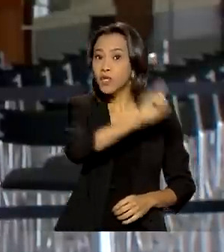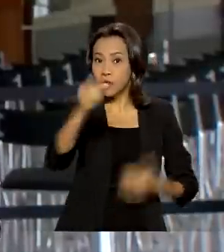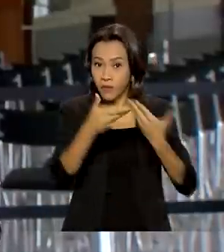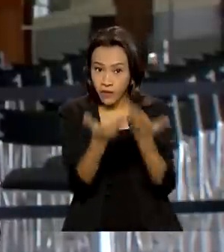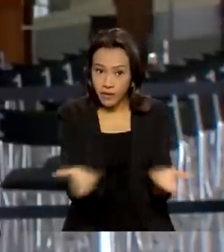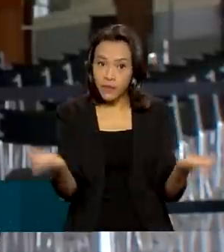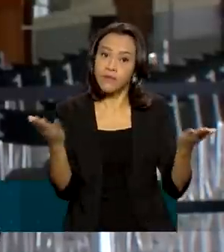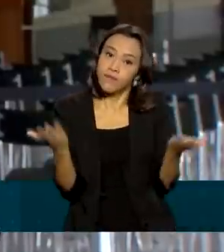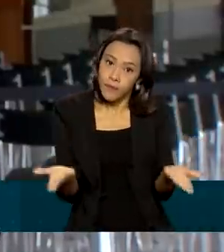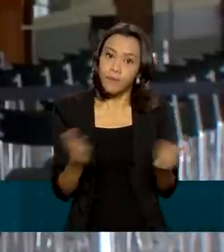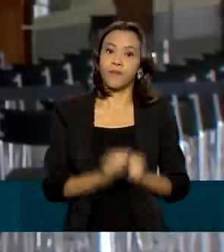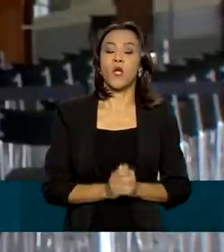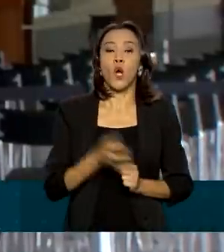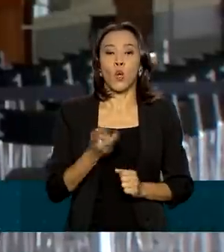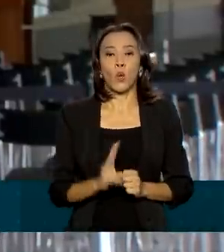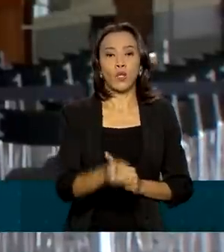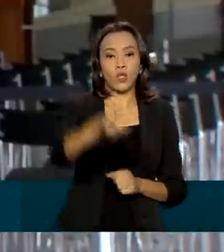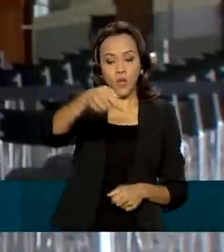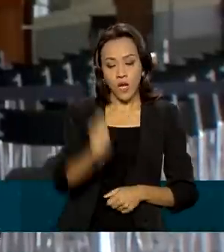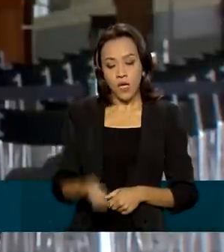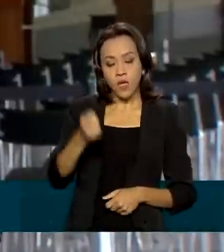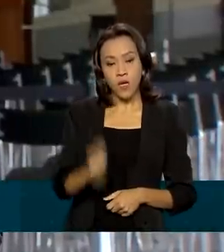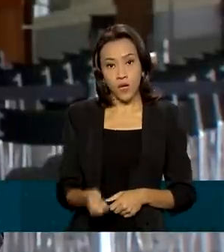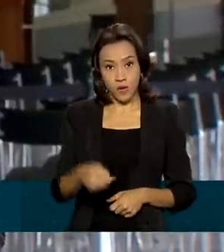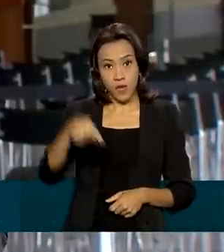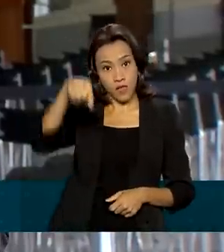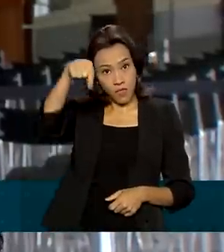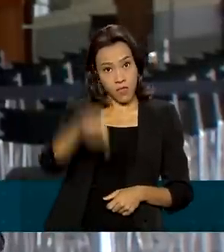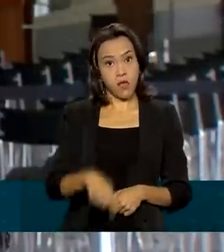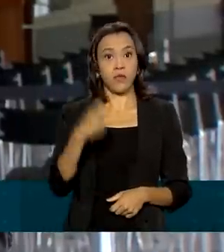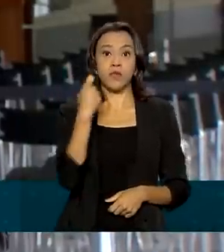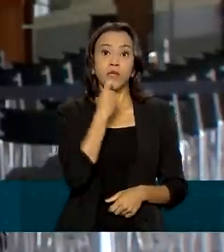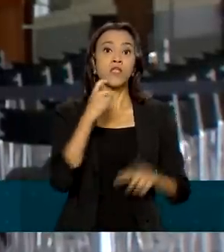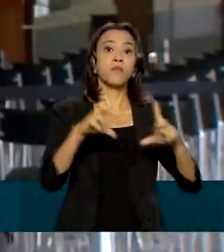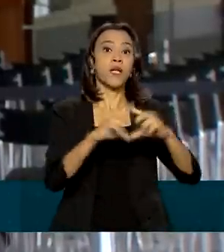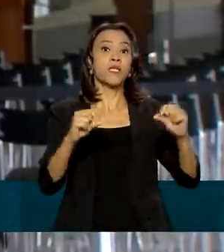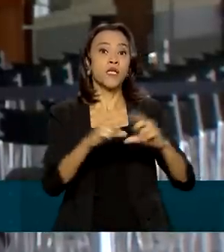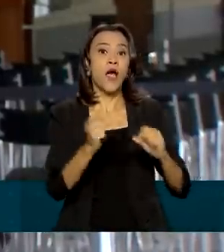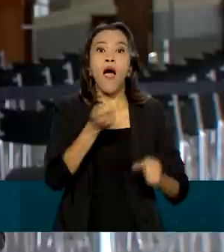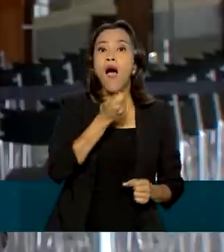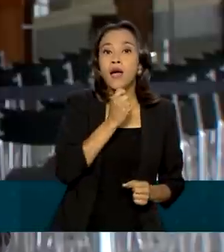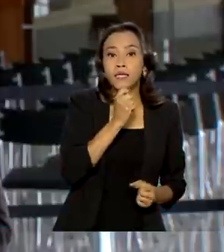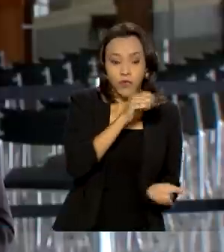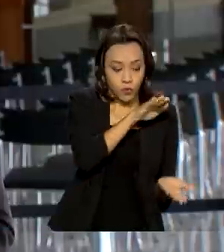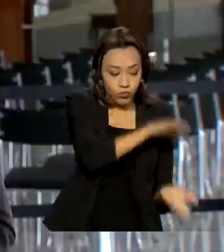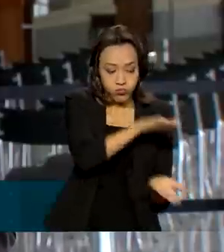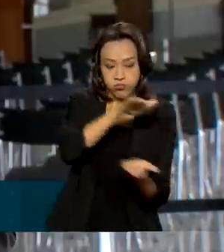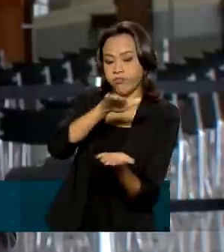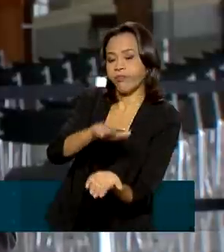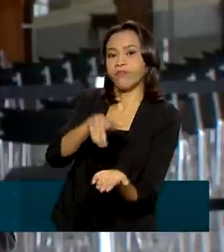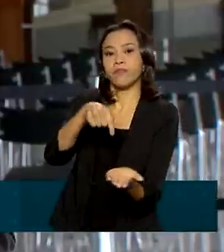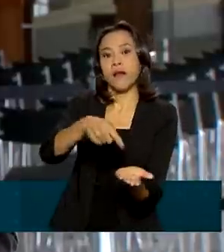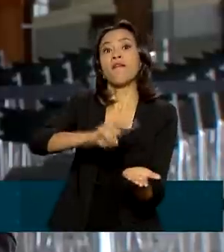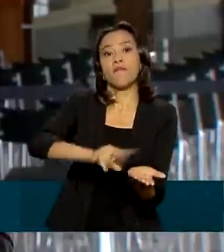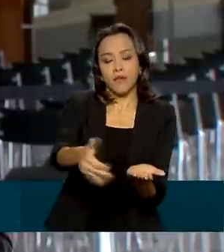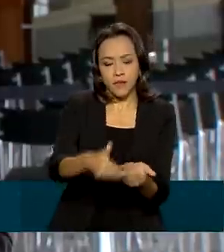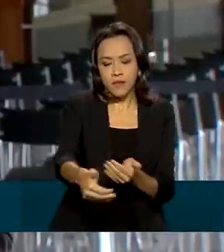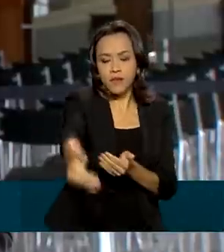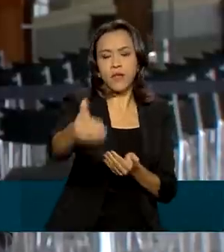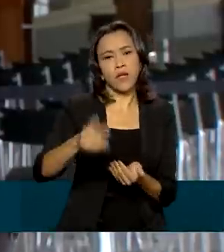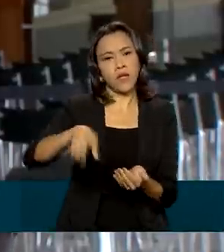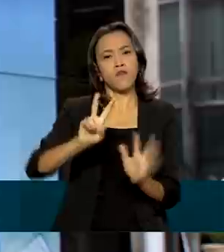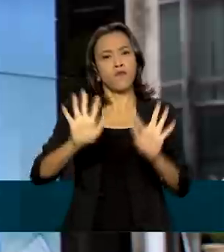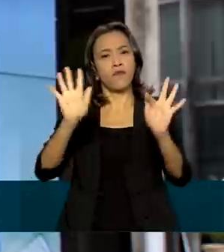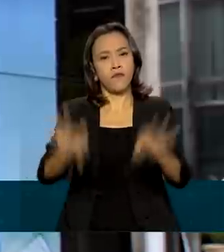Pois é, o leilão continua nesta sexta-feira em Brasília. Há ainda alguns lotes que não foram licitados e esse trabalho continua nesta sexta, deve ser encerrado agora